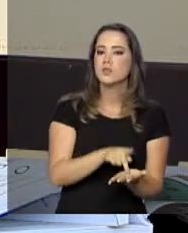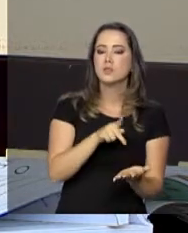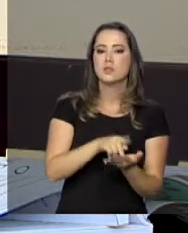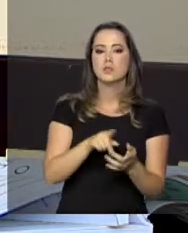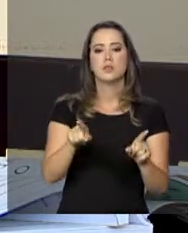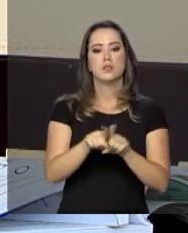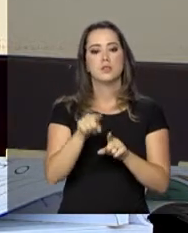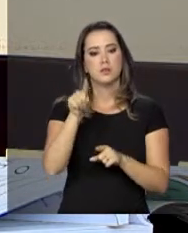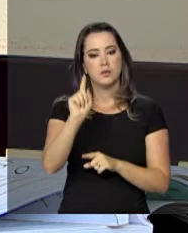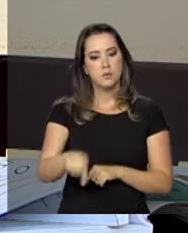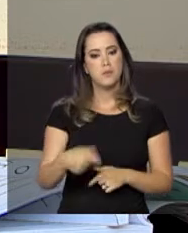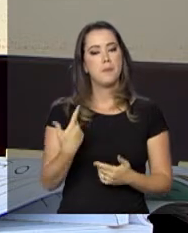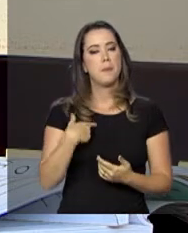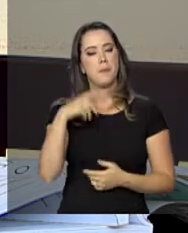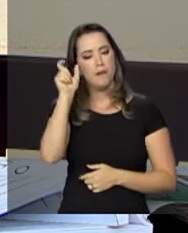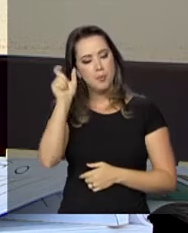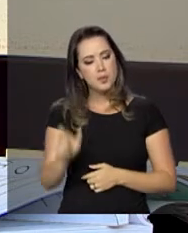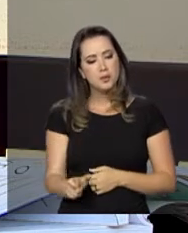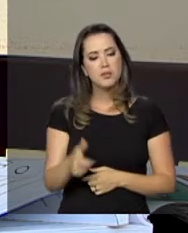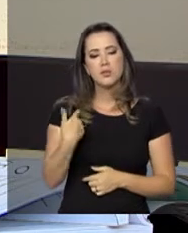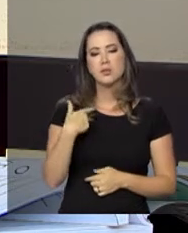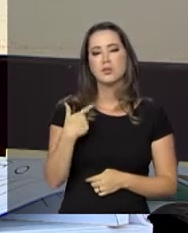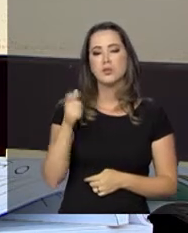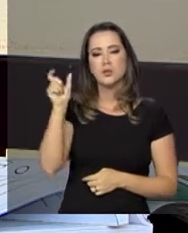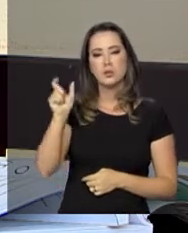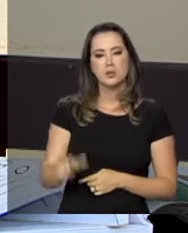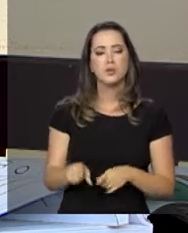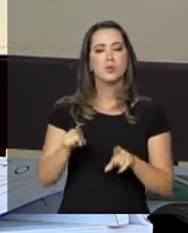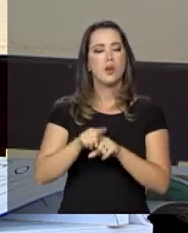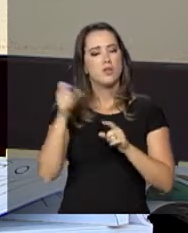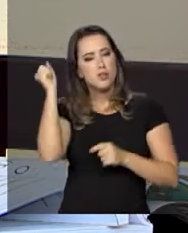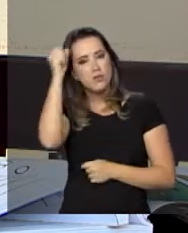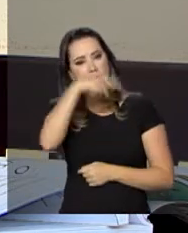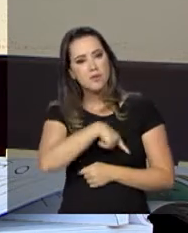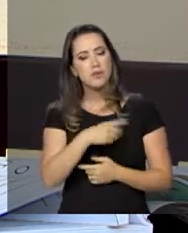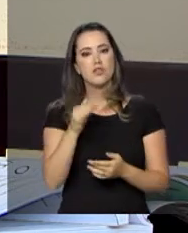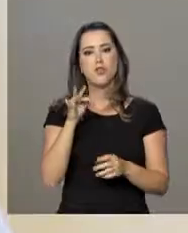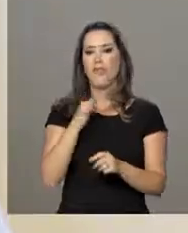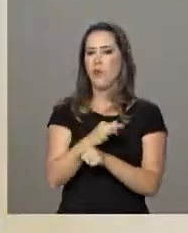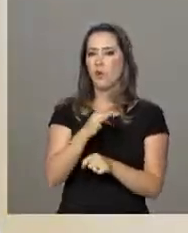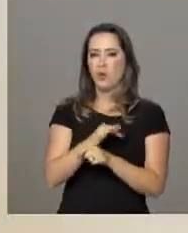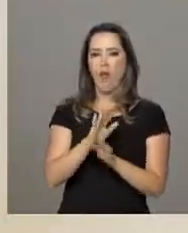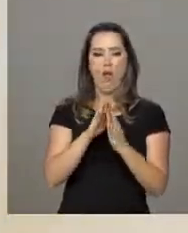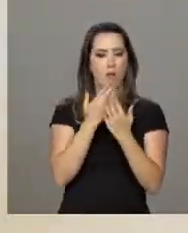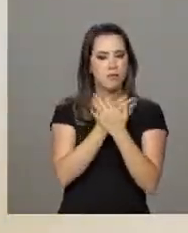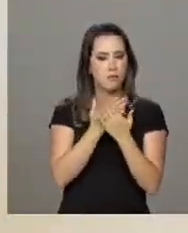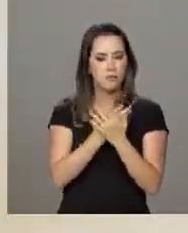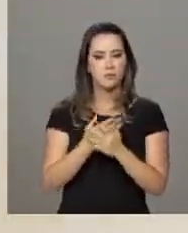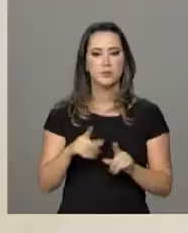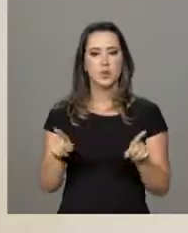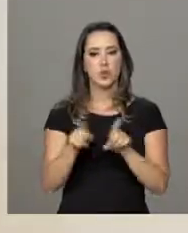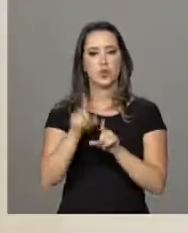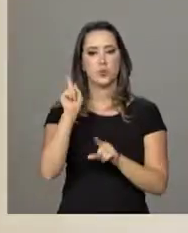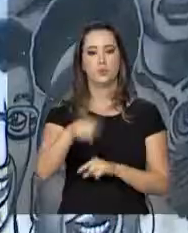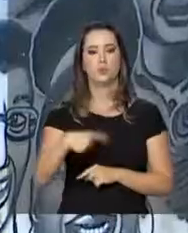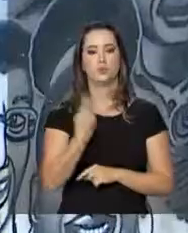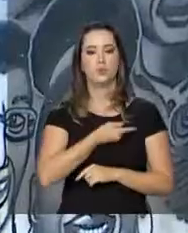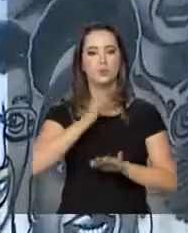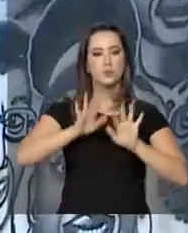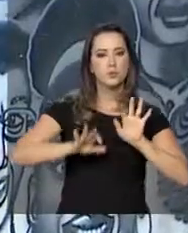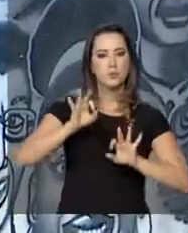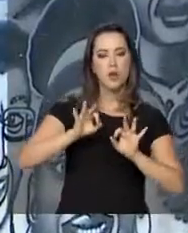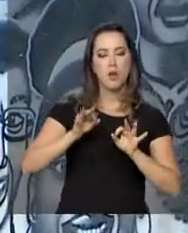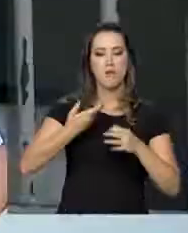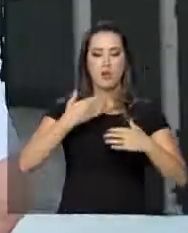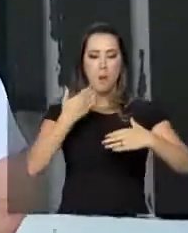E eu sou, assim, essa pessoa, assim, que eu não... é muito difícil eu faltar aula. Diariamente, dona Maria arruma os materiais e